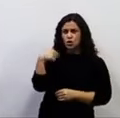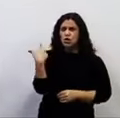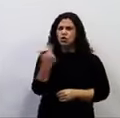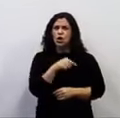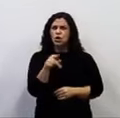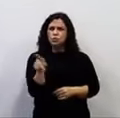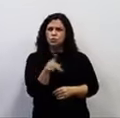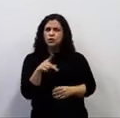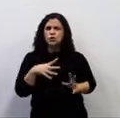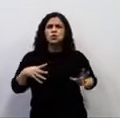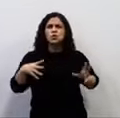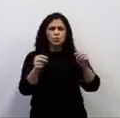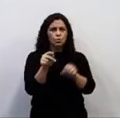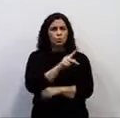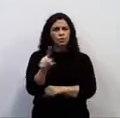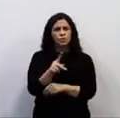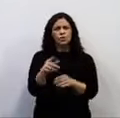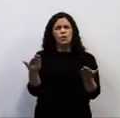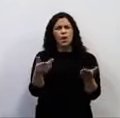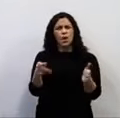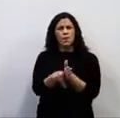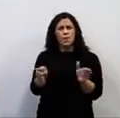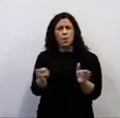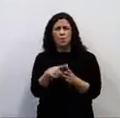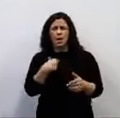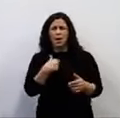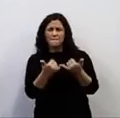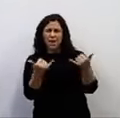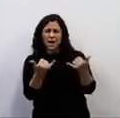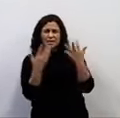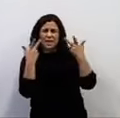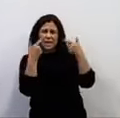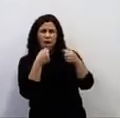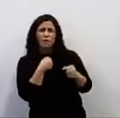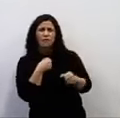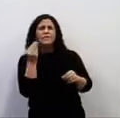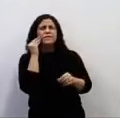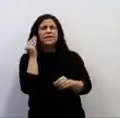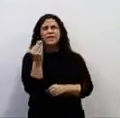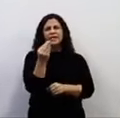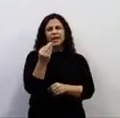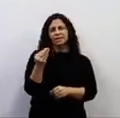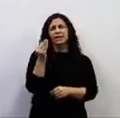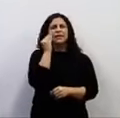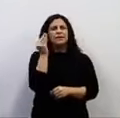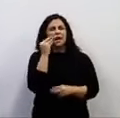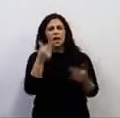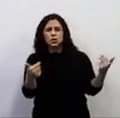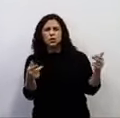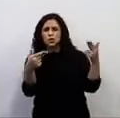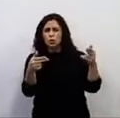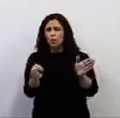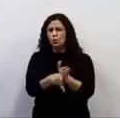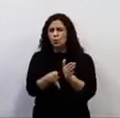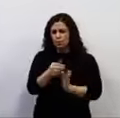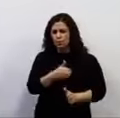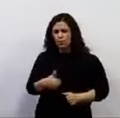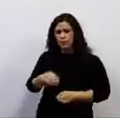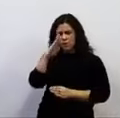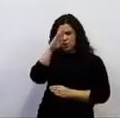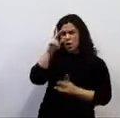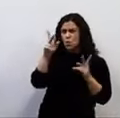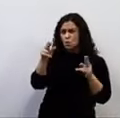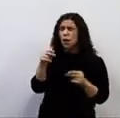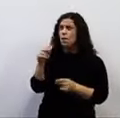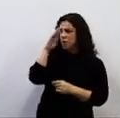professores desse momento não são cobaias. O Paraná não pode se transformar no laboratório das práticas bolsonaristas. Tudo que o Bolsonaro quer testar, ele